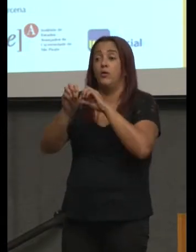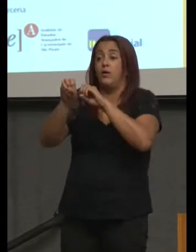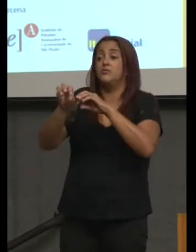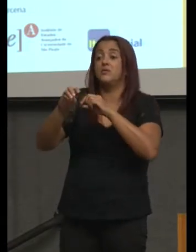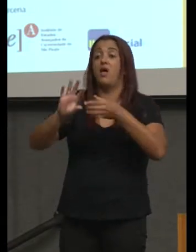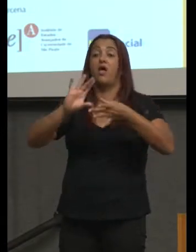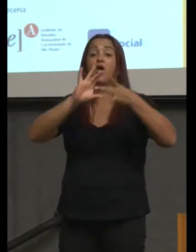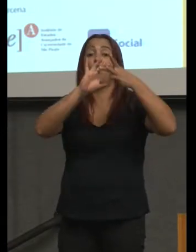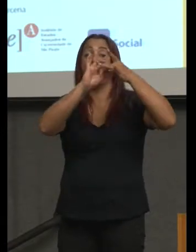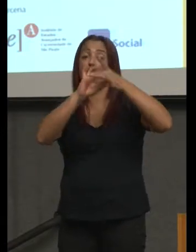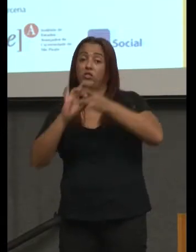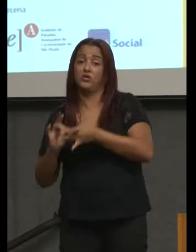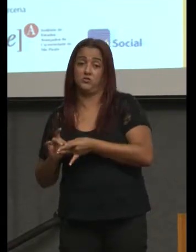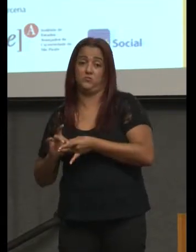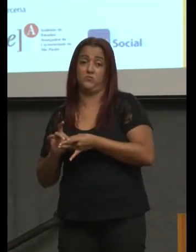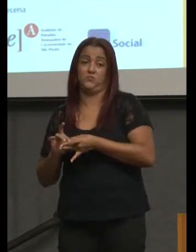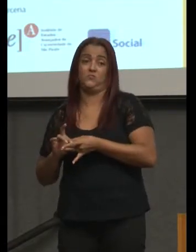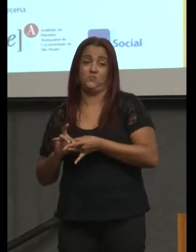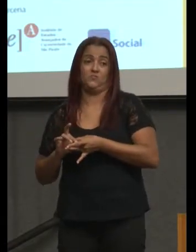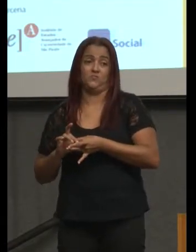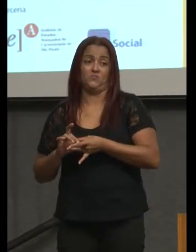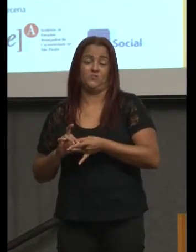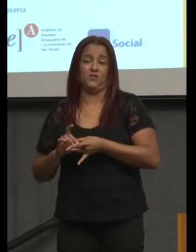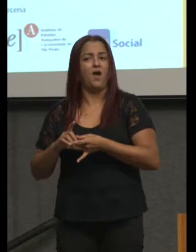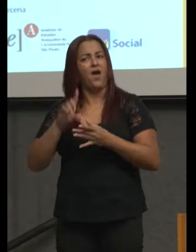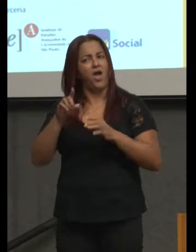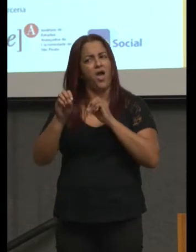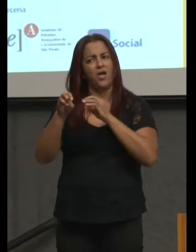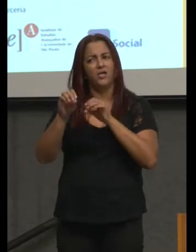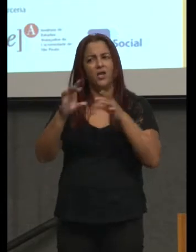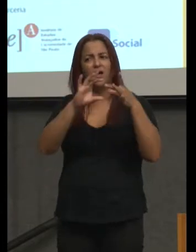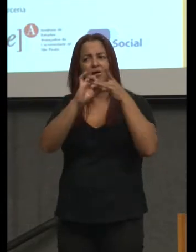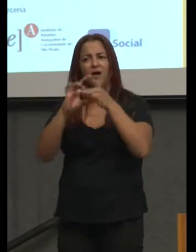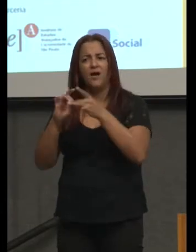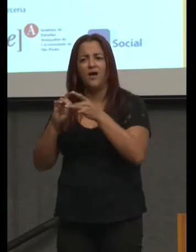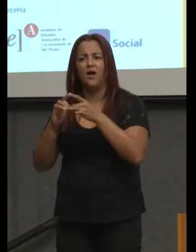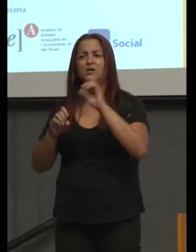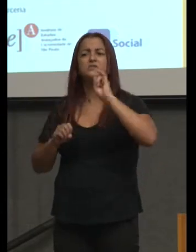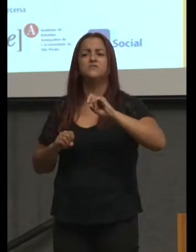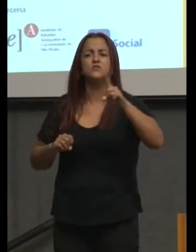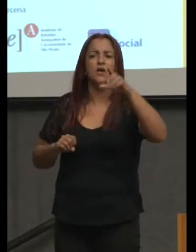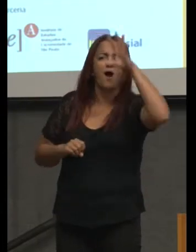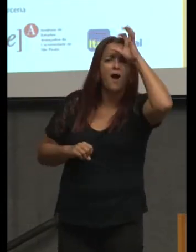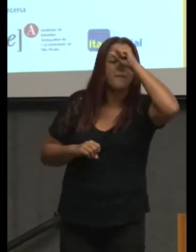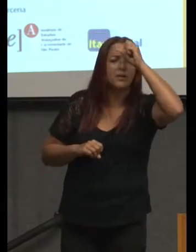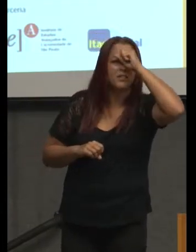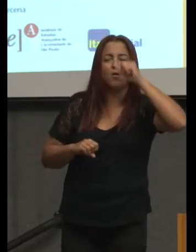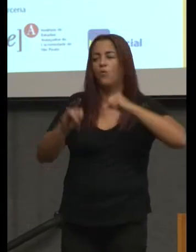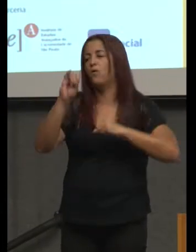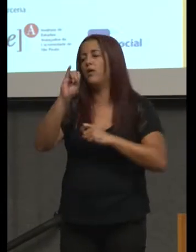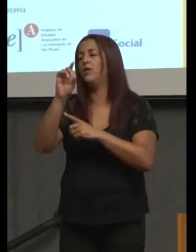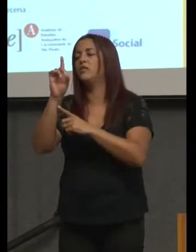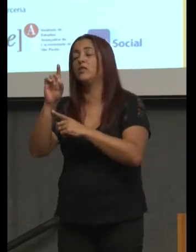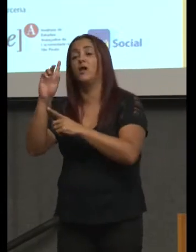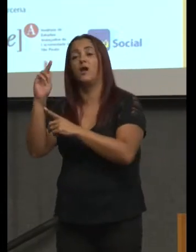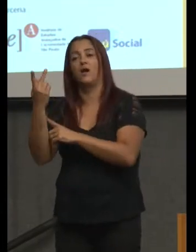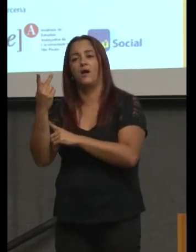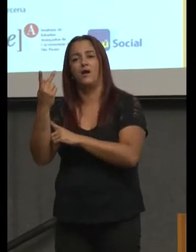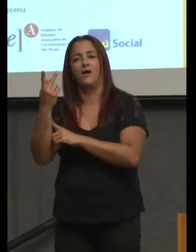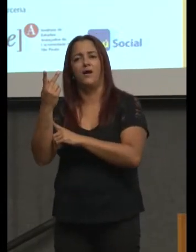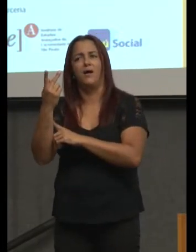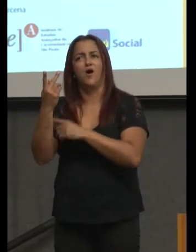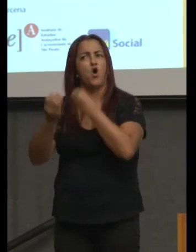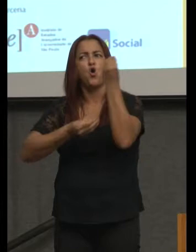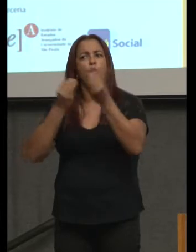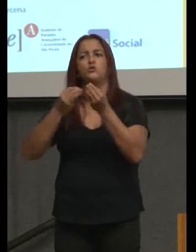mostrar o que é aprender em contexto, é dizer, em vez de você aprender simplesmente o IDH, o índice de desenvolvimento, como uma